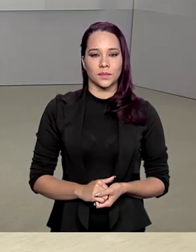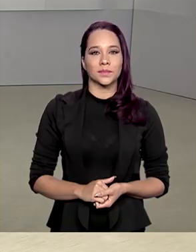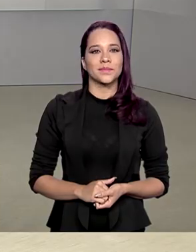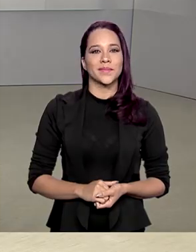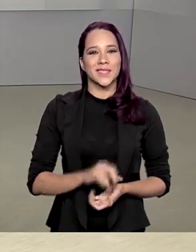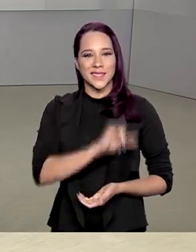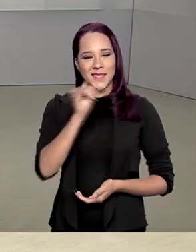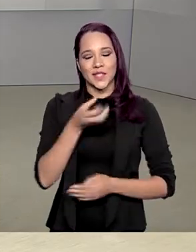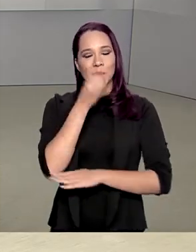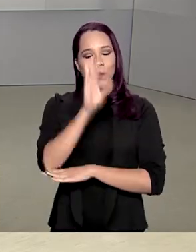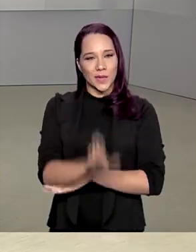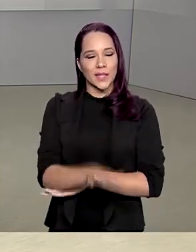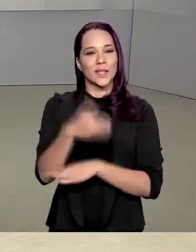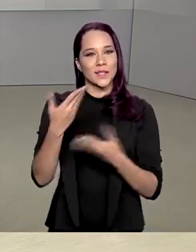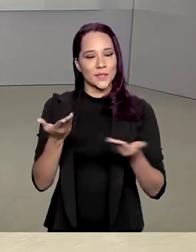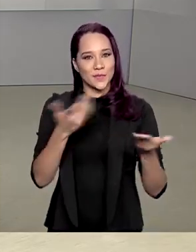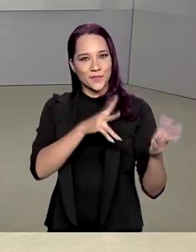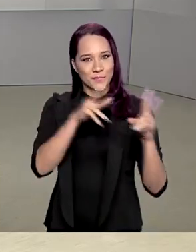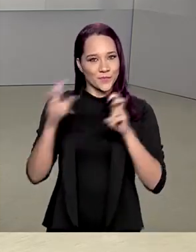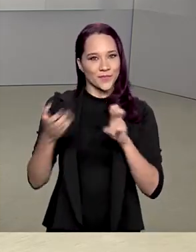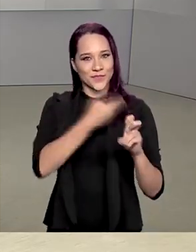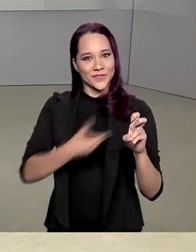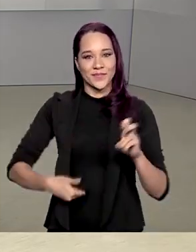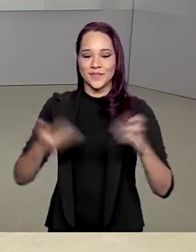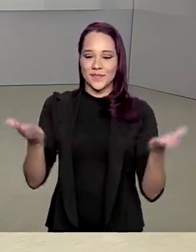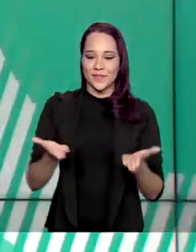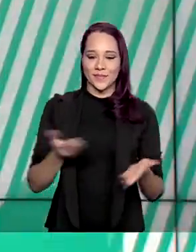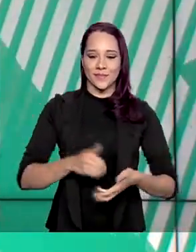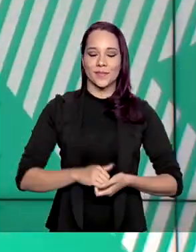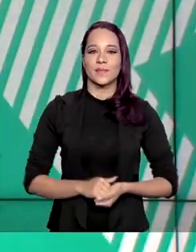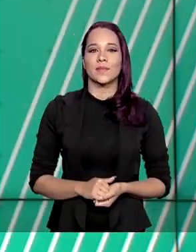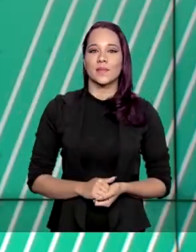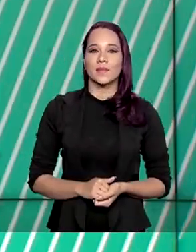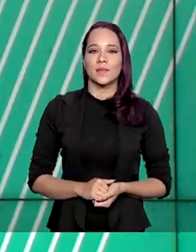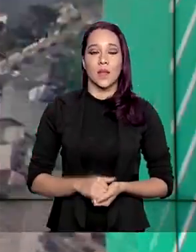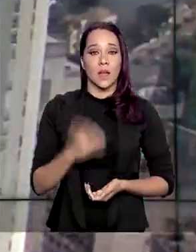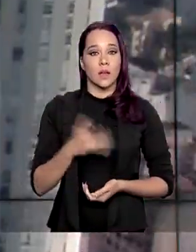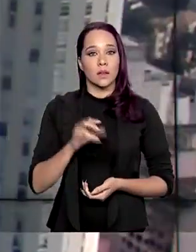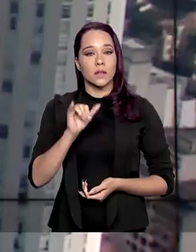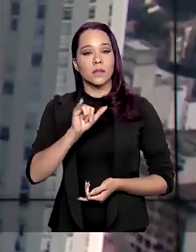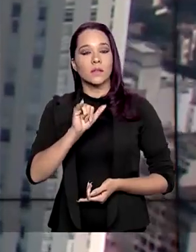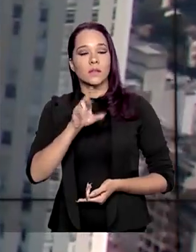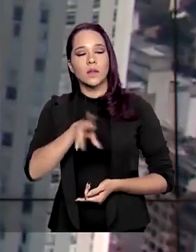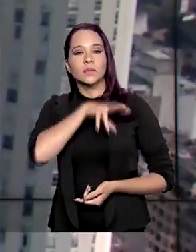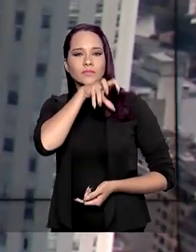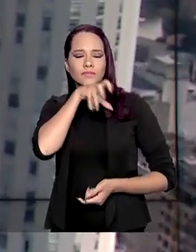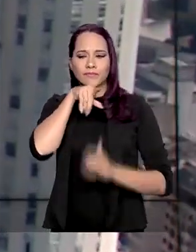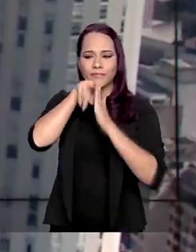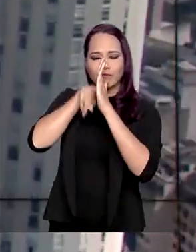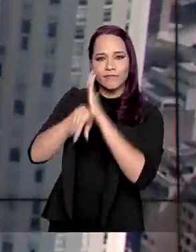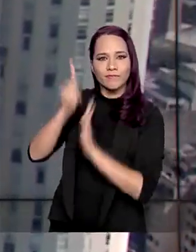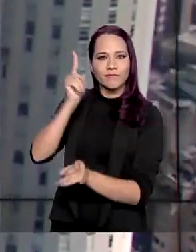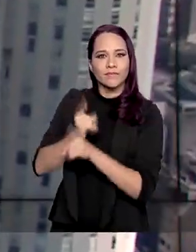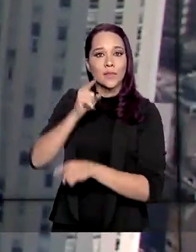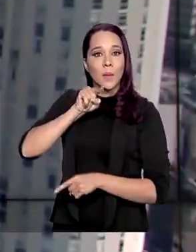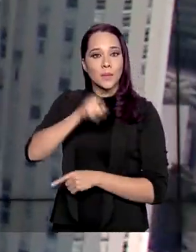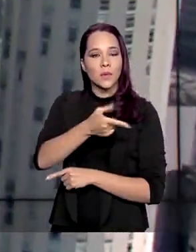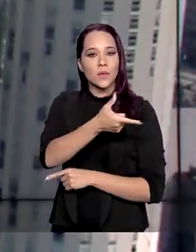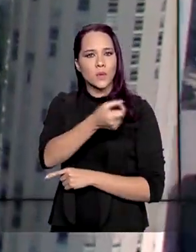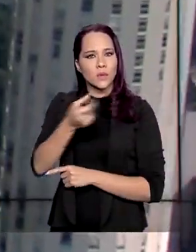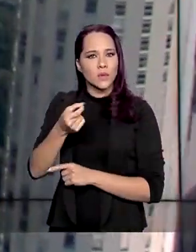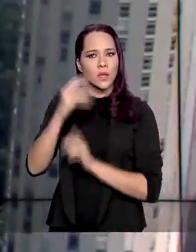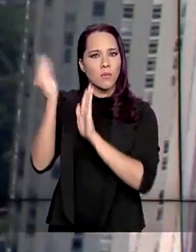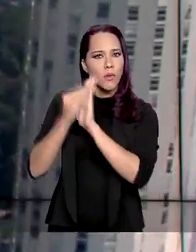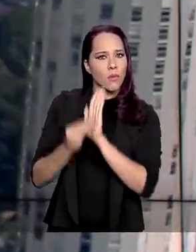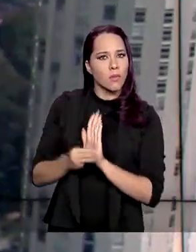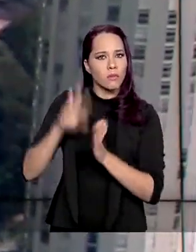Olá, boa tarde, estamos no ar com o Governo Agora. A Receita Federal identificou 1.200 deduções